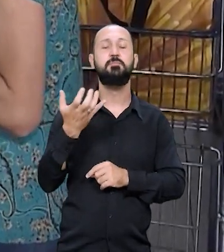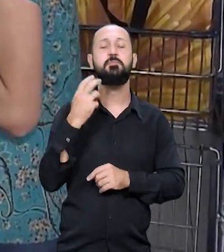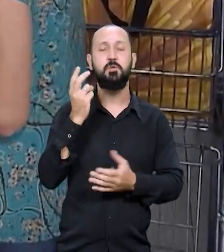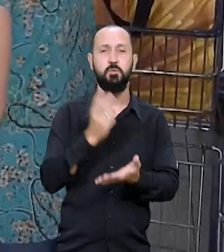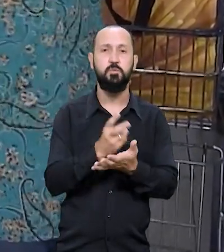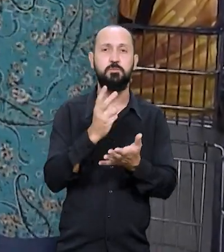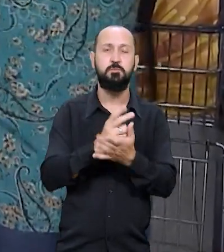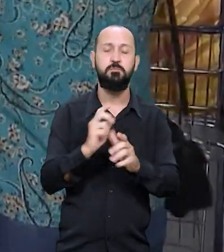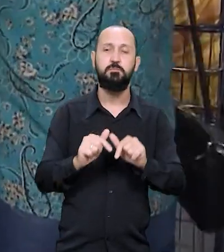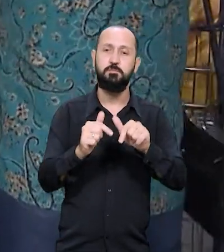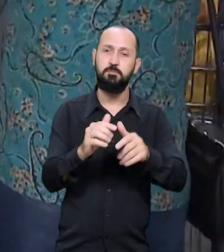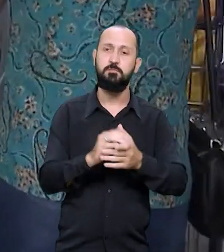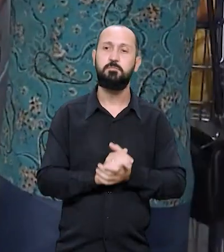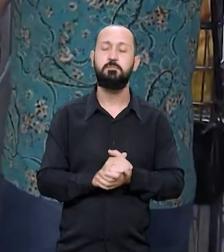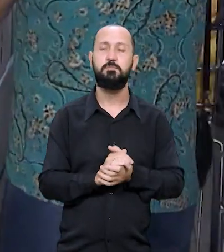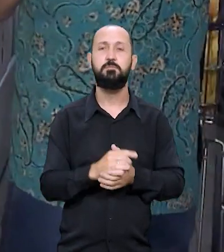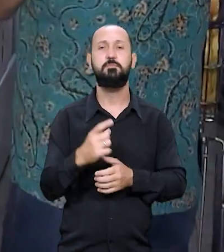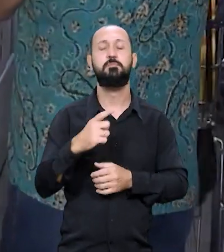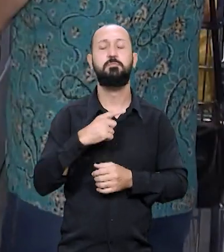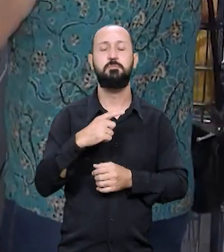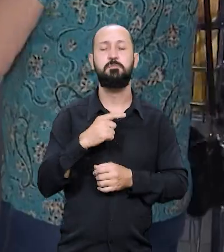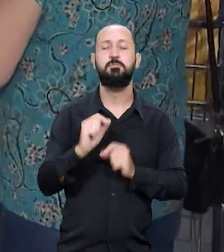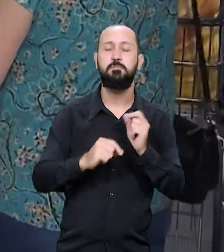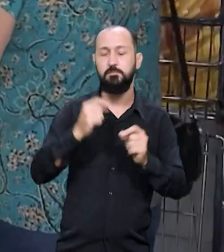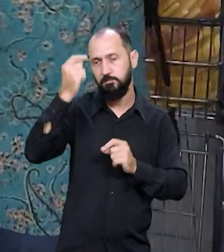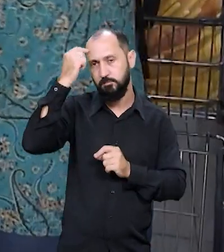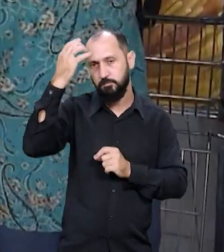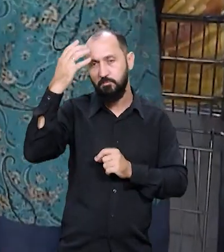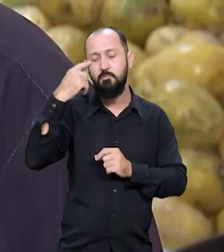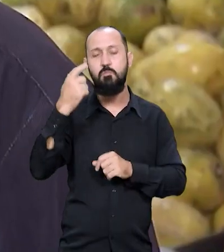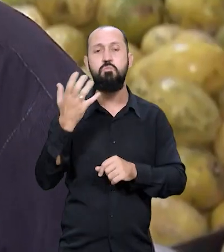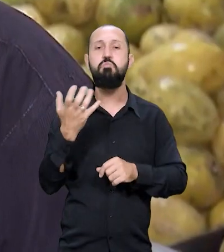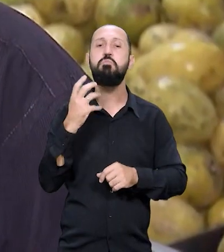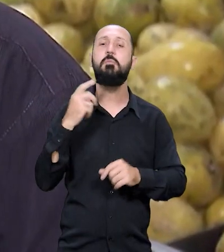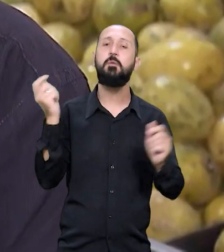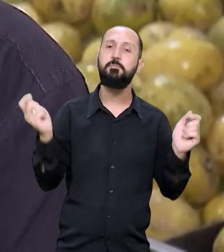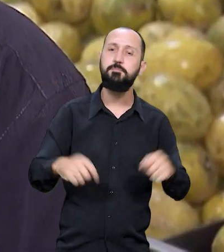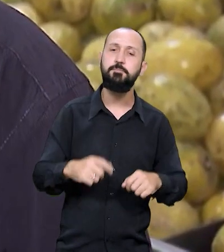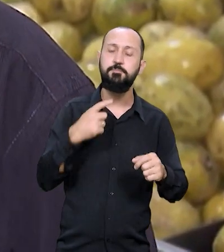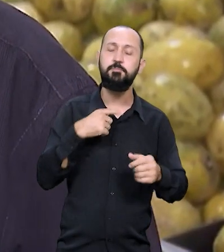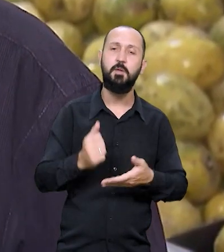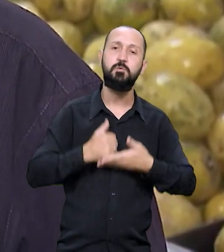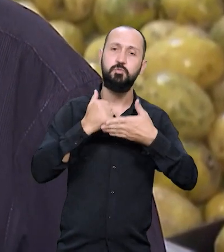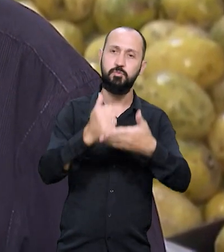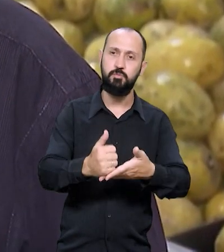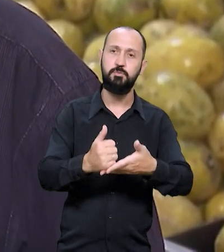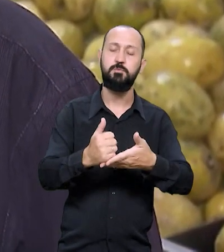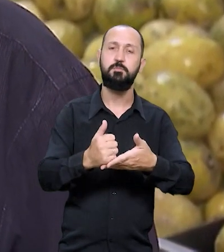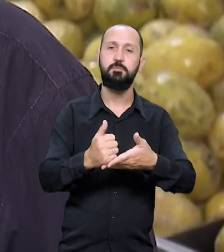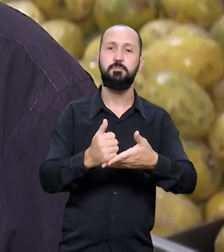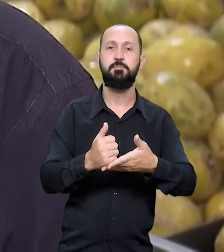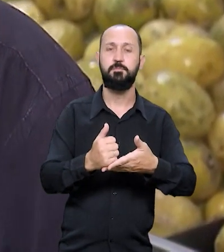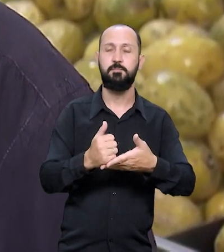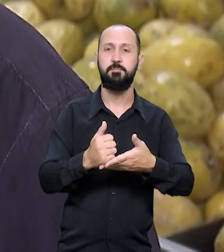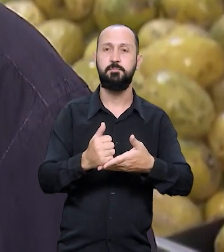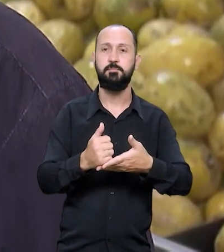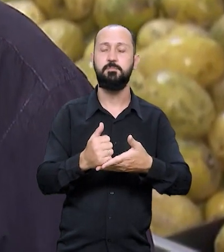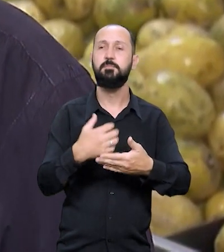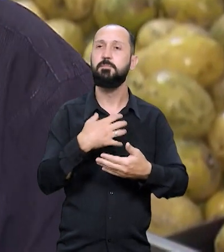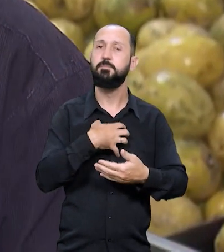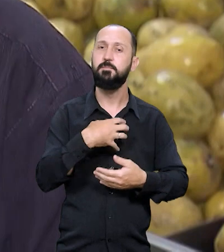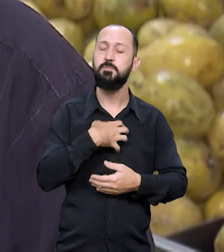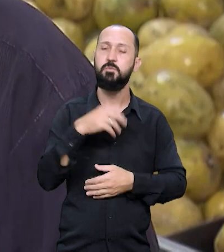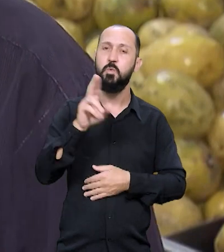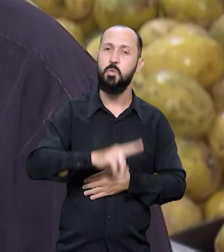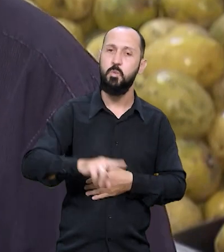de tudo para se manter ativo. Eu tenho essa ideia de, enquanto eu puder colaborar, contribuir,